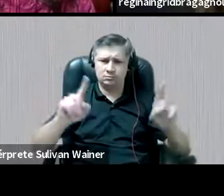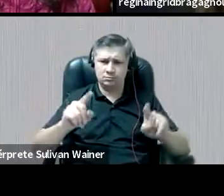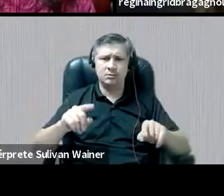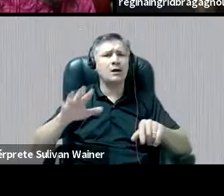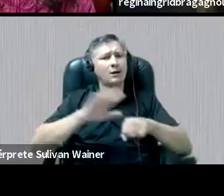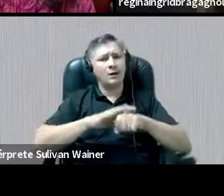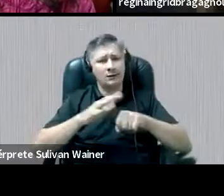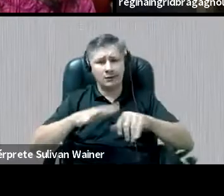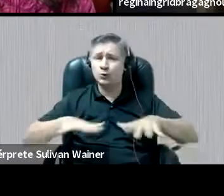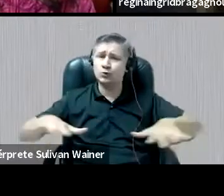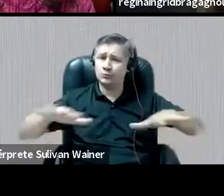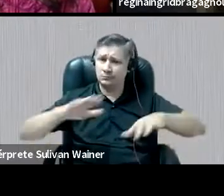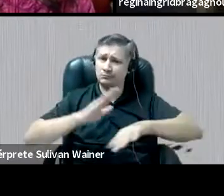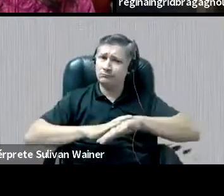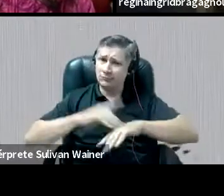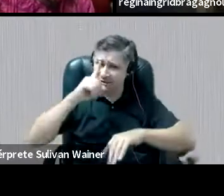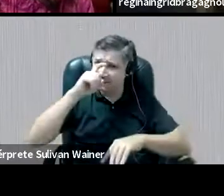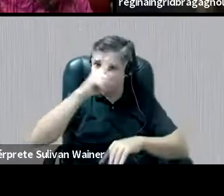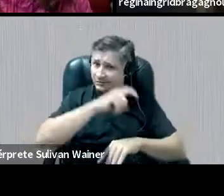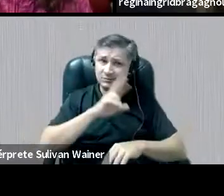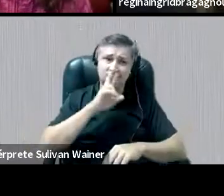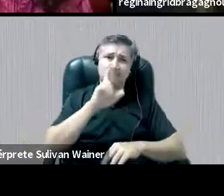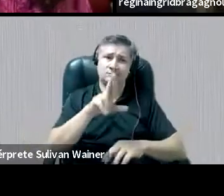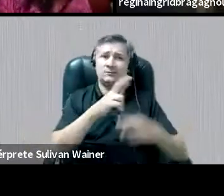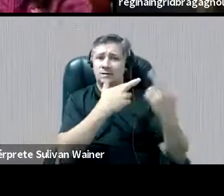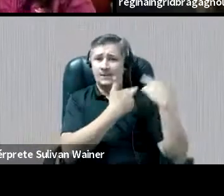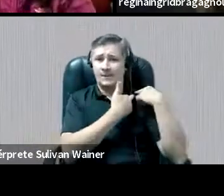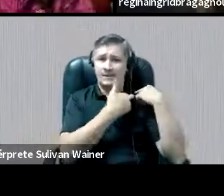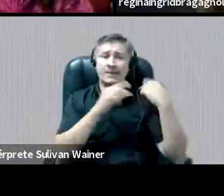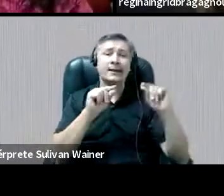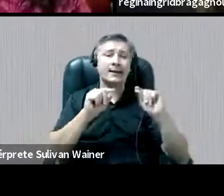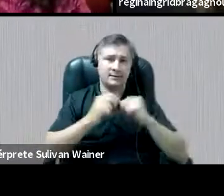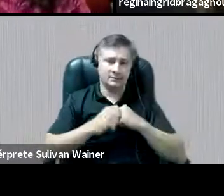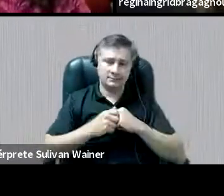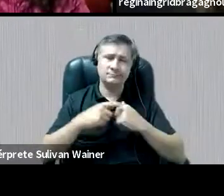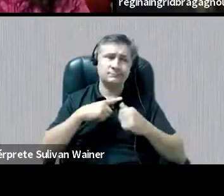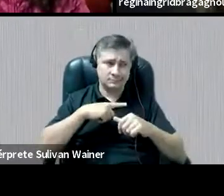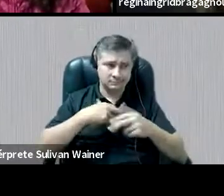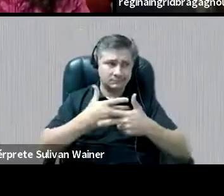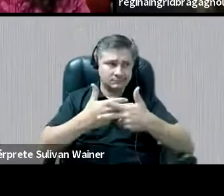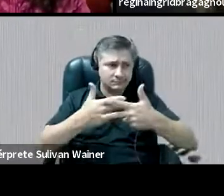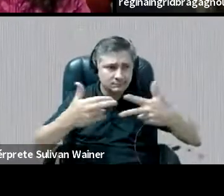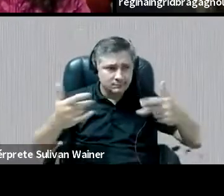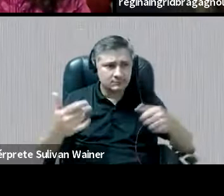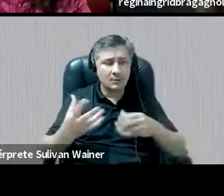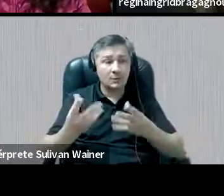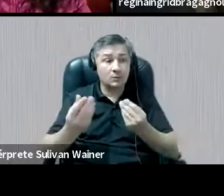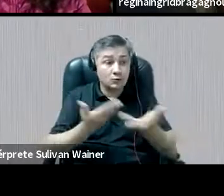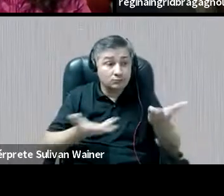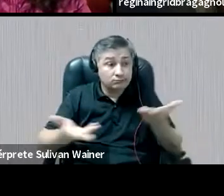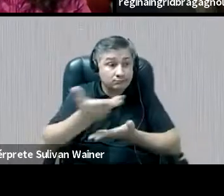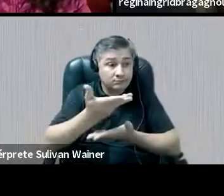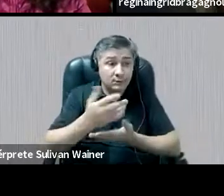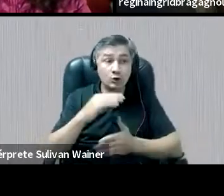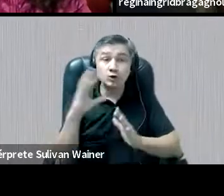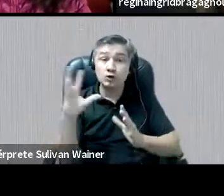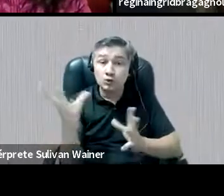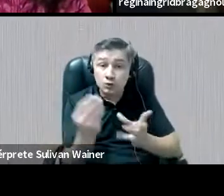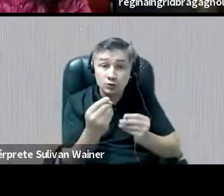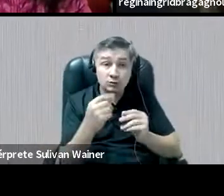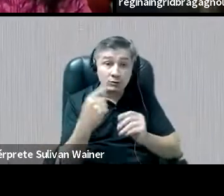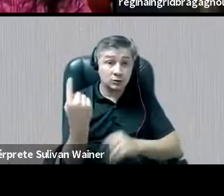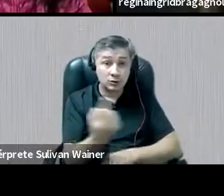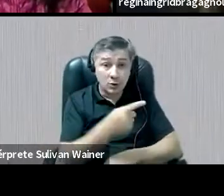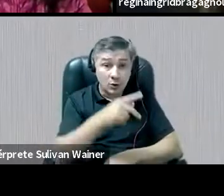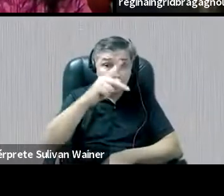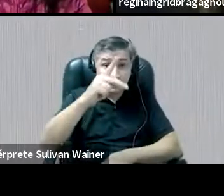complexo, muito, né? Muito diverso, né? Todos nós, professores e professoras, né?